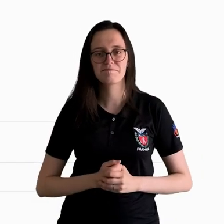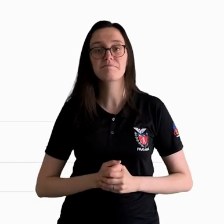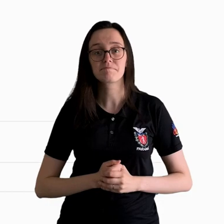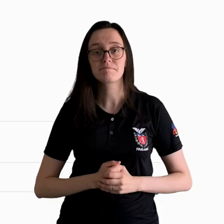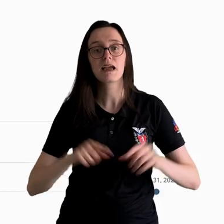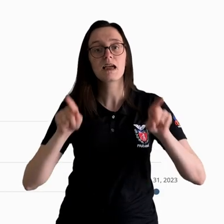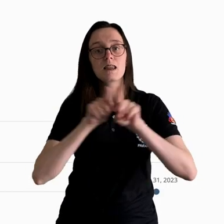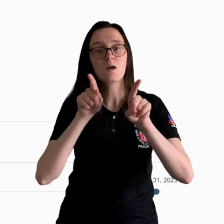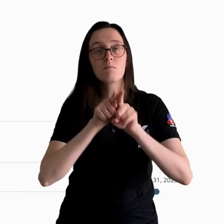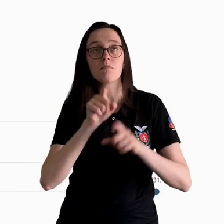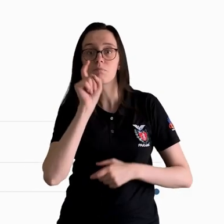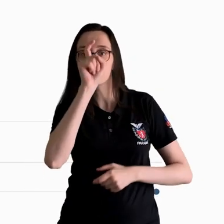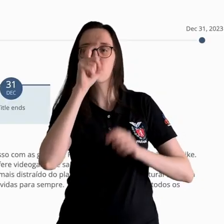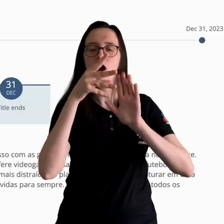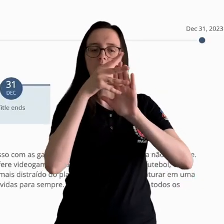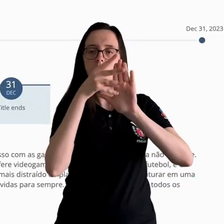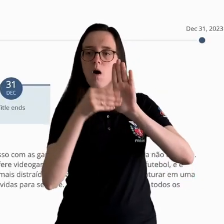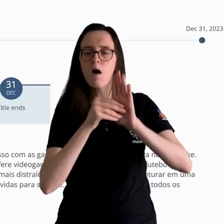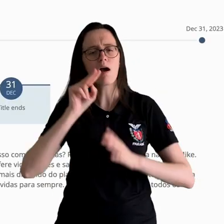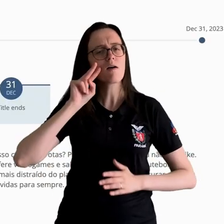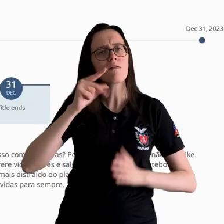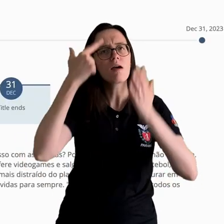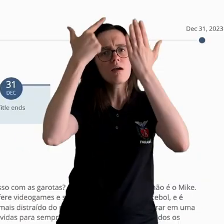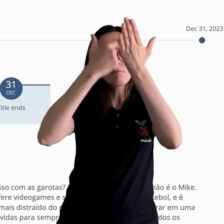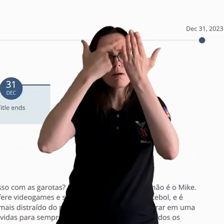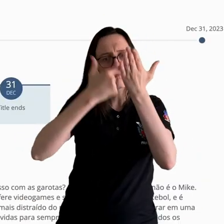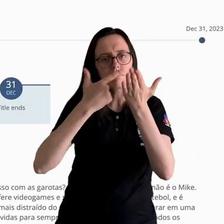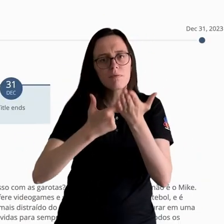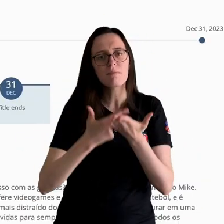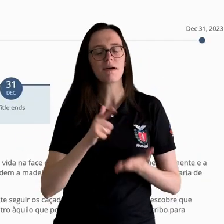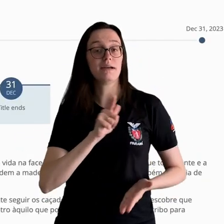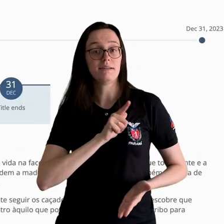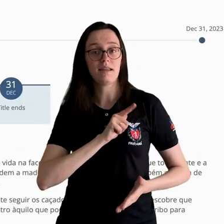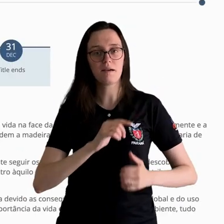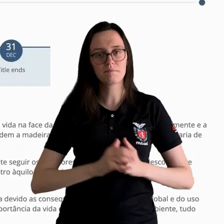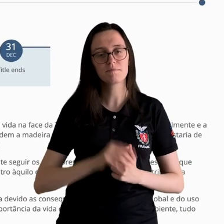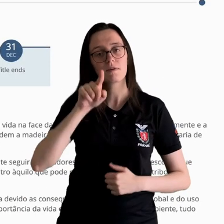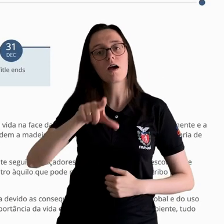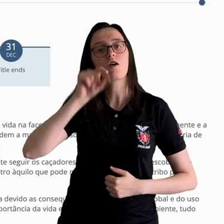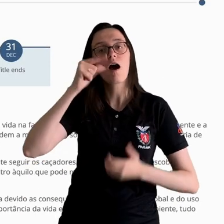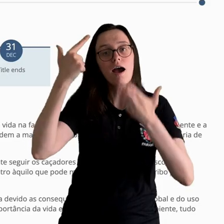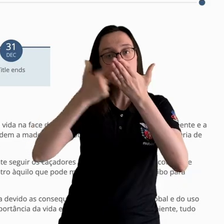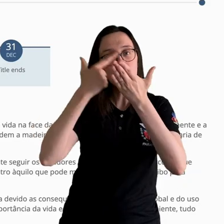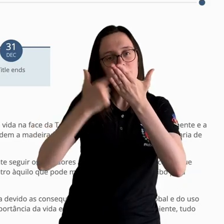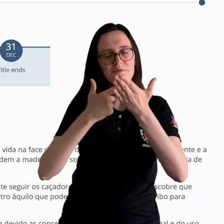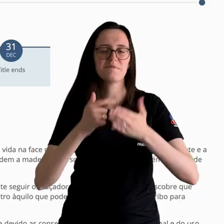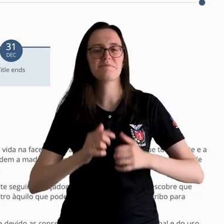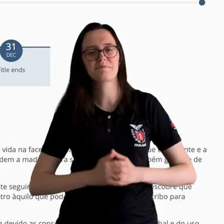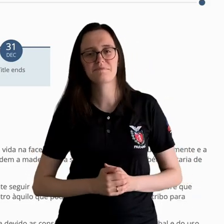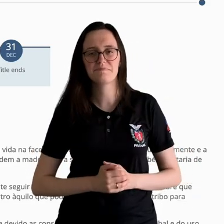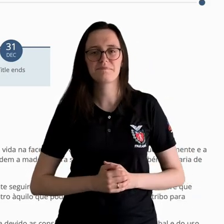Clique em Conteúdo e veja os livros disponíveis. Escolha seu livro.